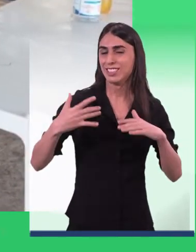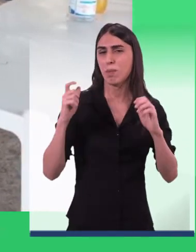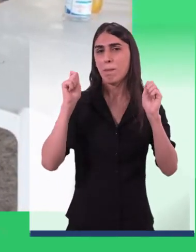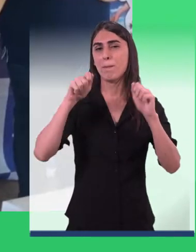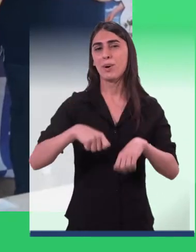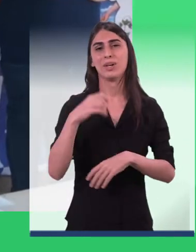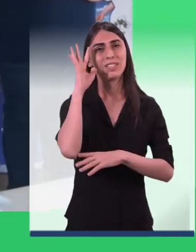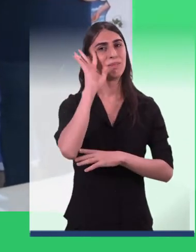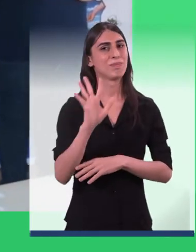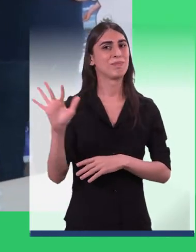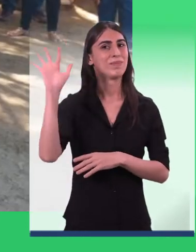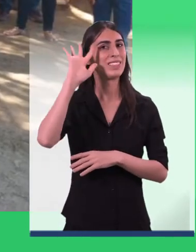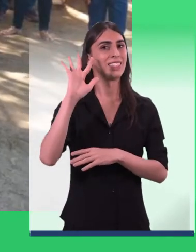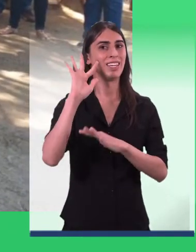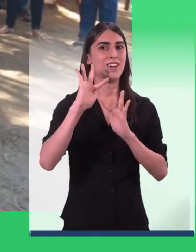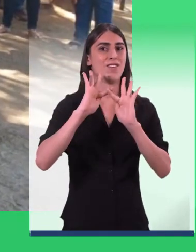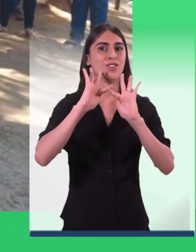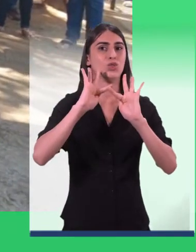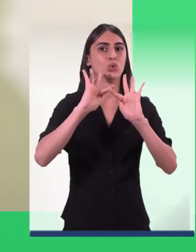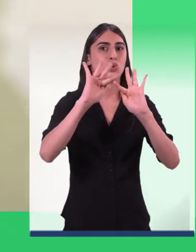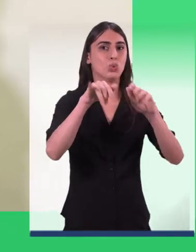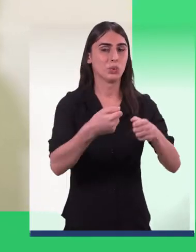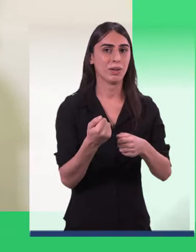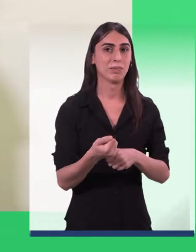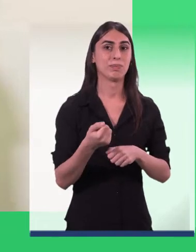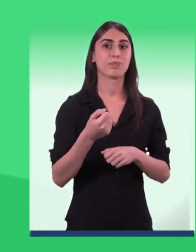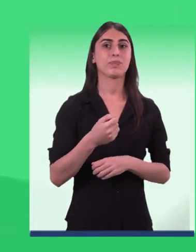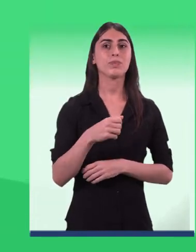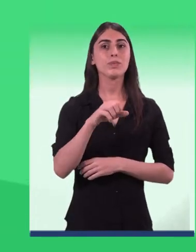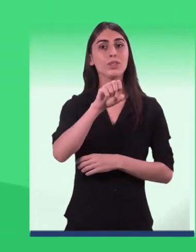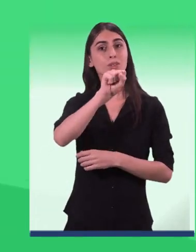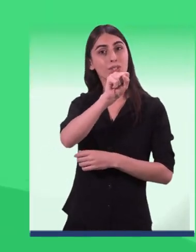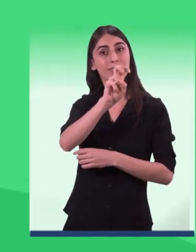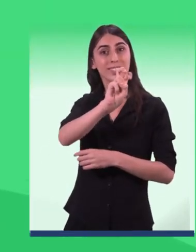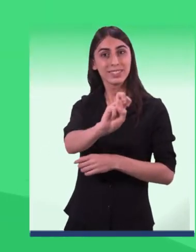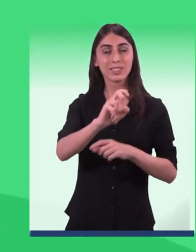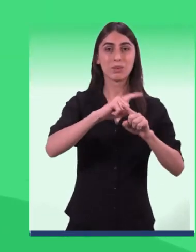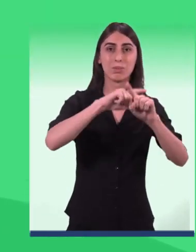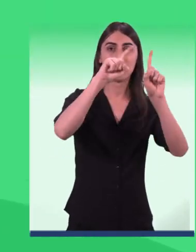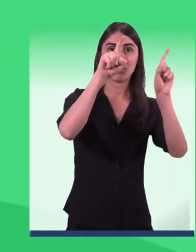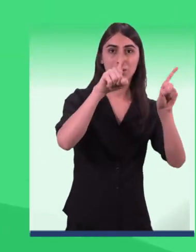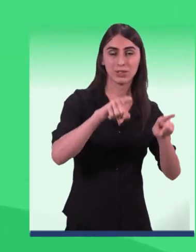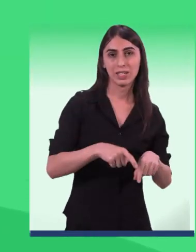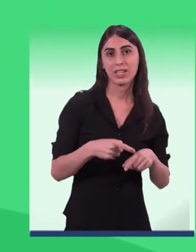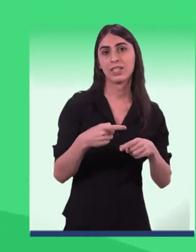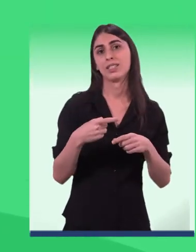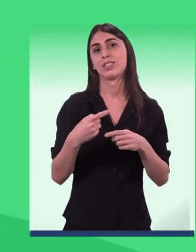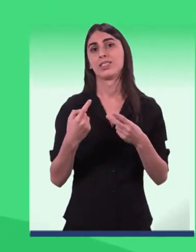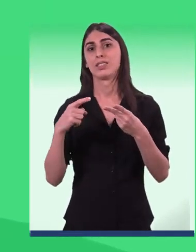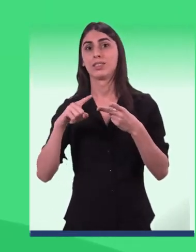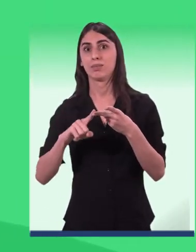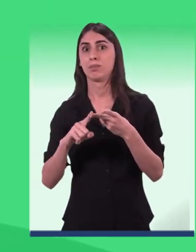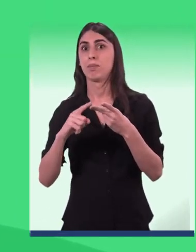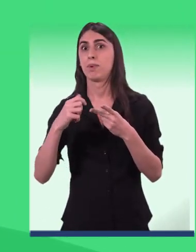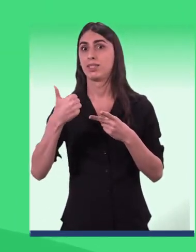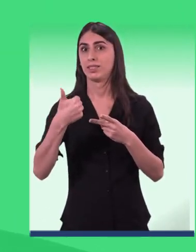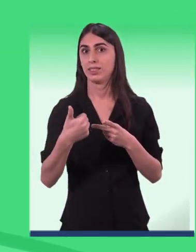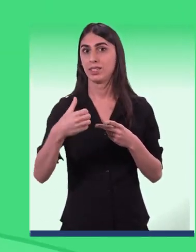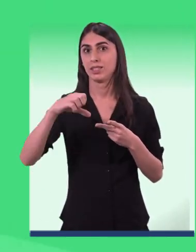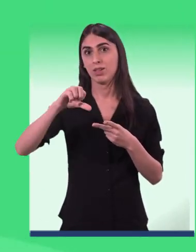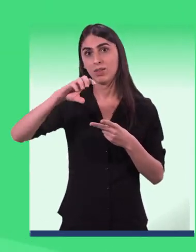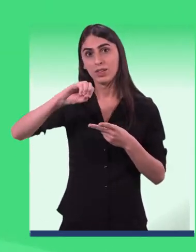Como você pode imaginar, não deu para falar tudo. Afinal, são mais de 85 projetos e programas e mais de